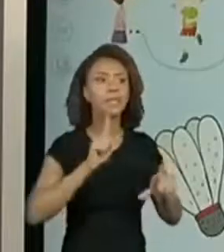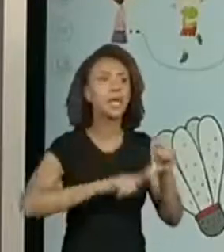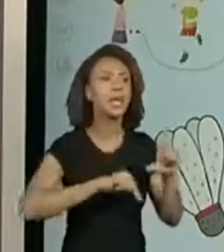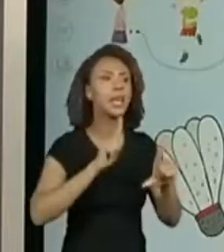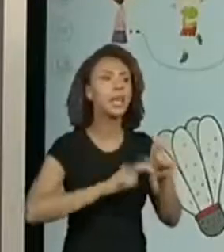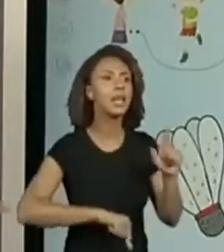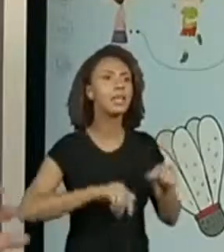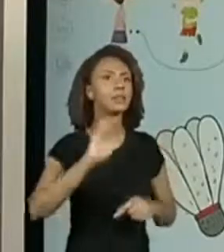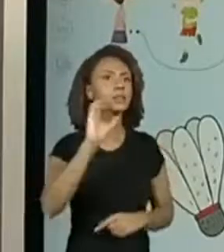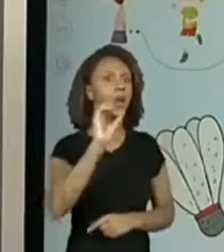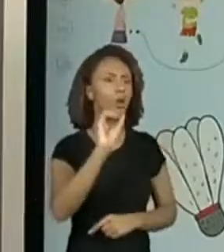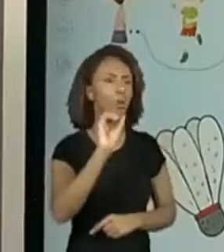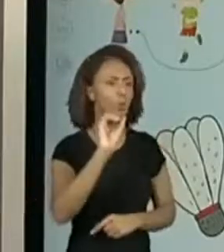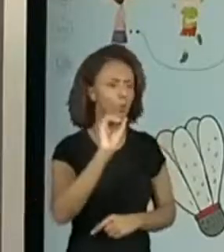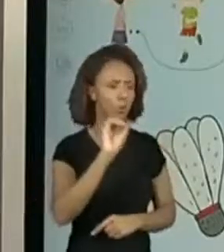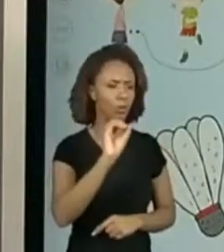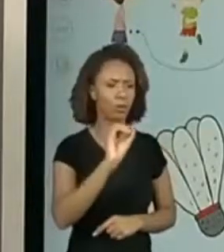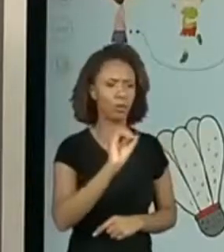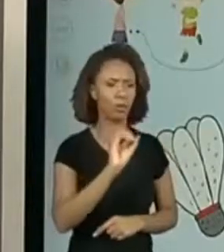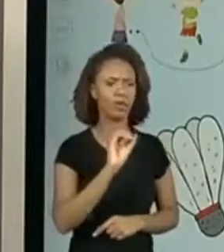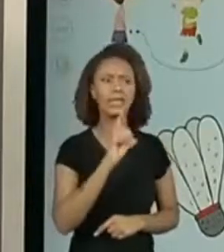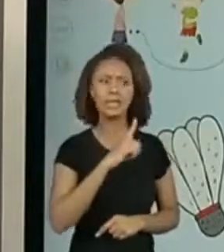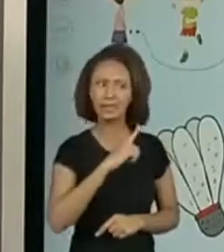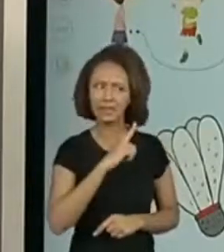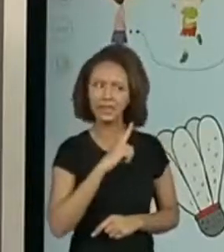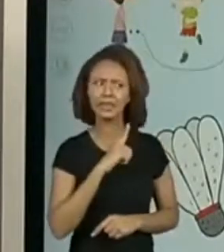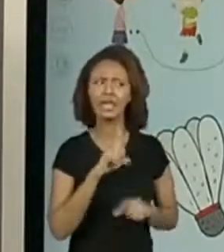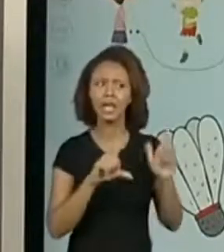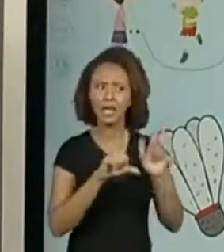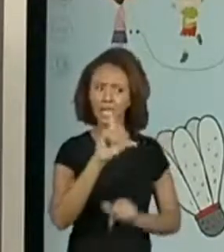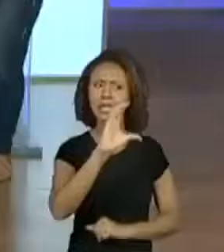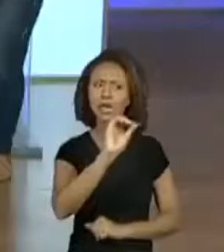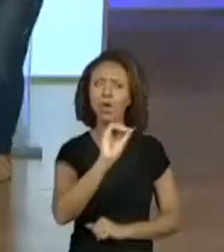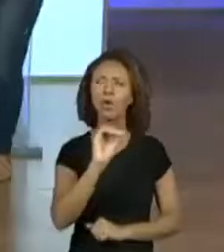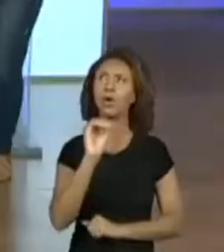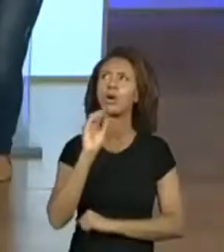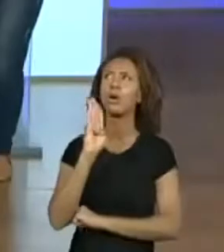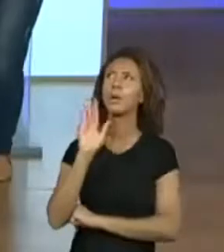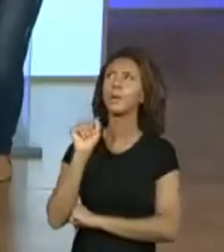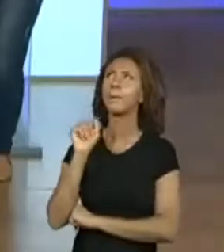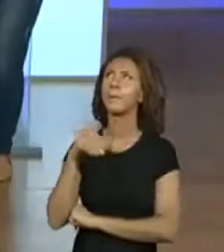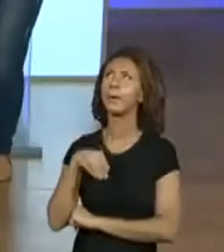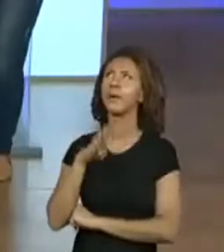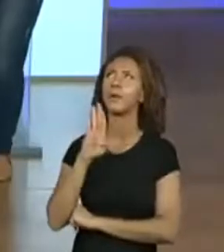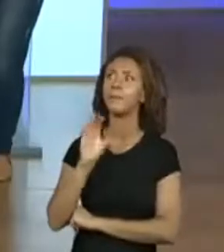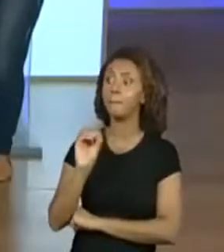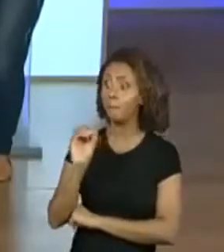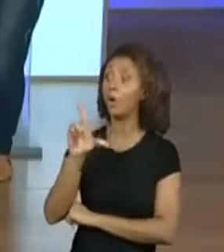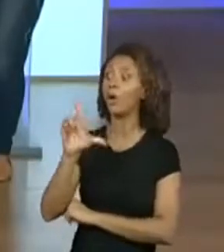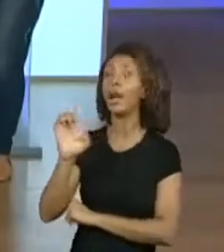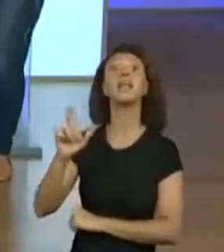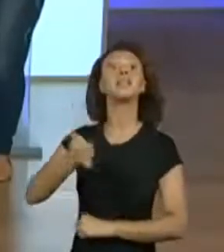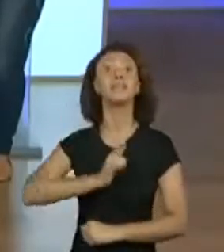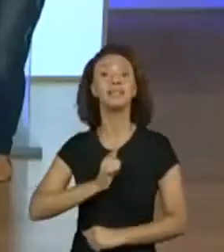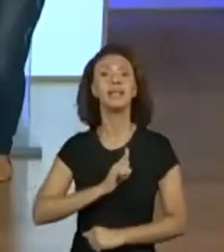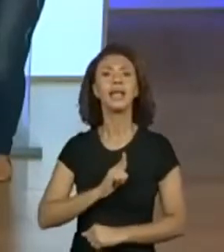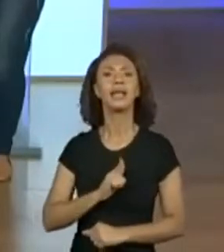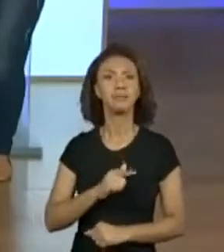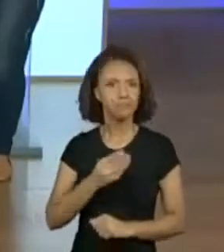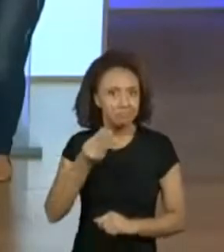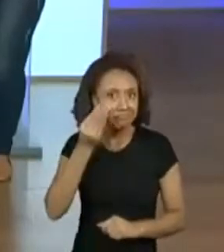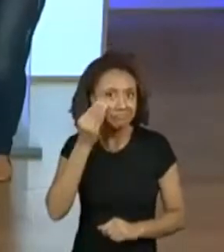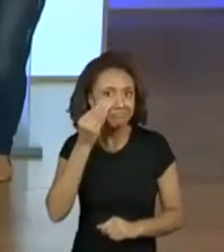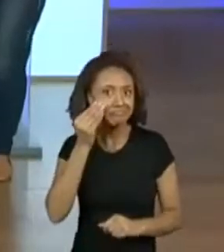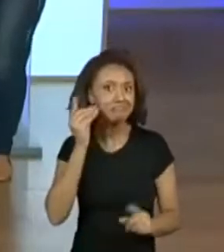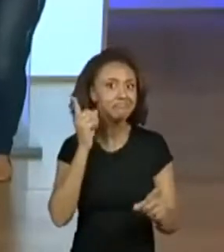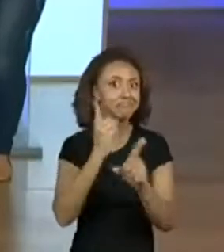Em algum momento tem bambolê, aparece o O. Bambolê. Tem O. Tem O. Bambolê. Vamos ver se a gente consegue?